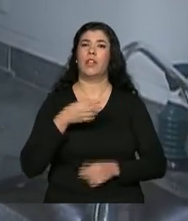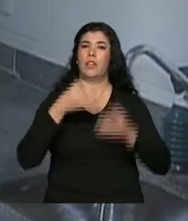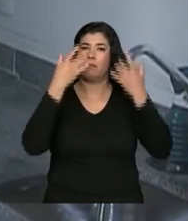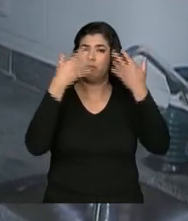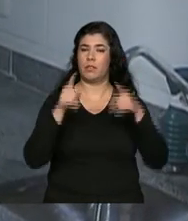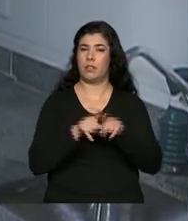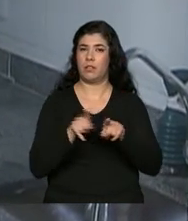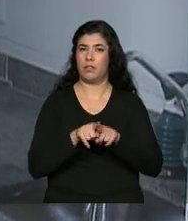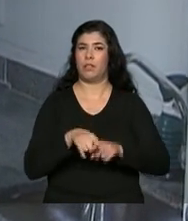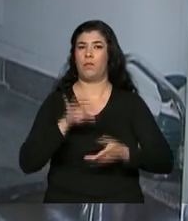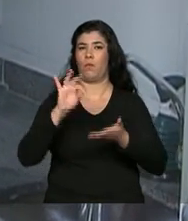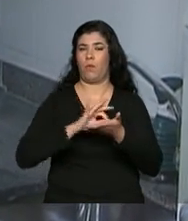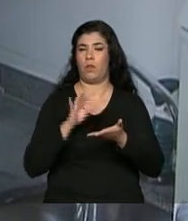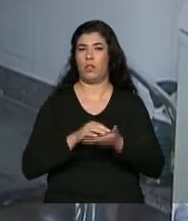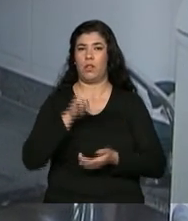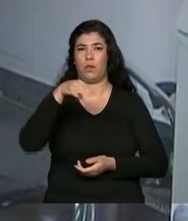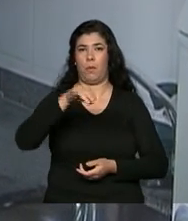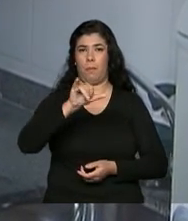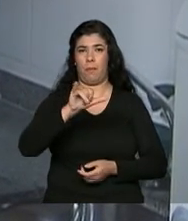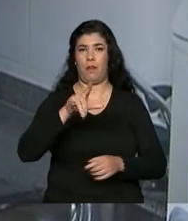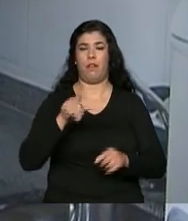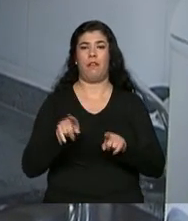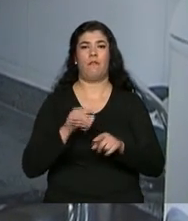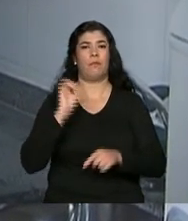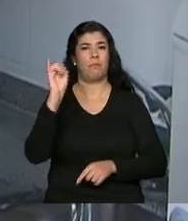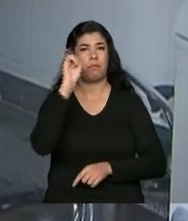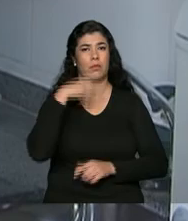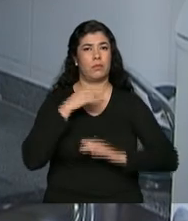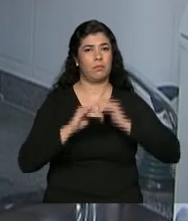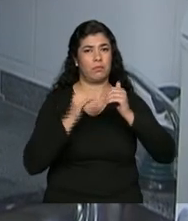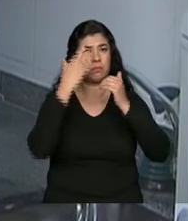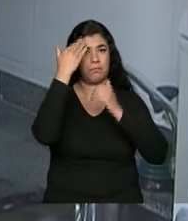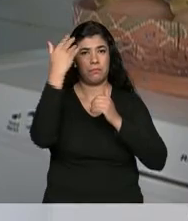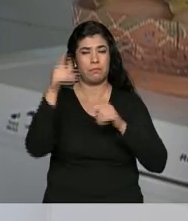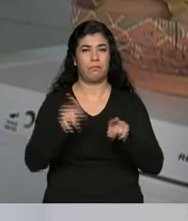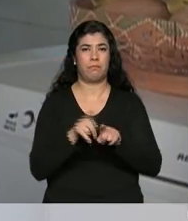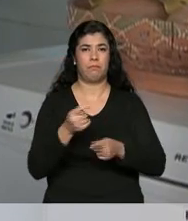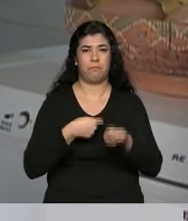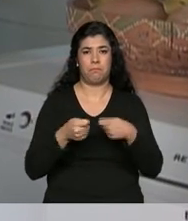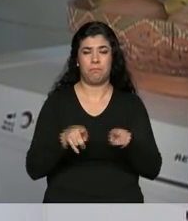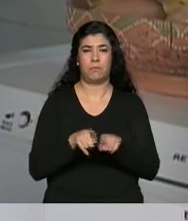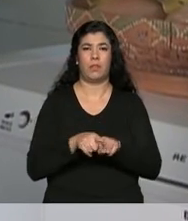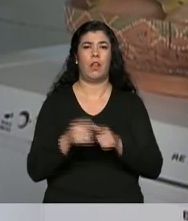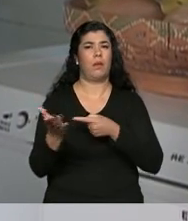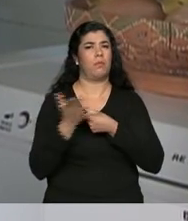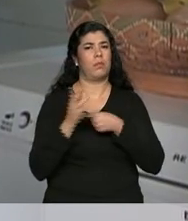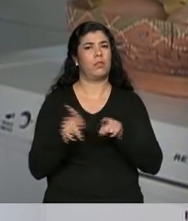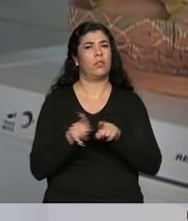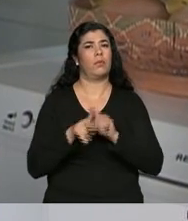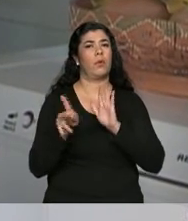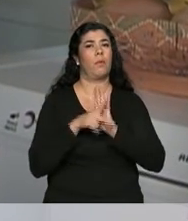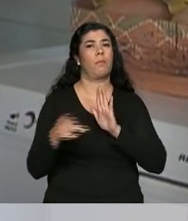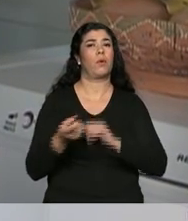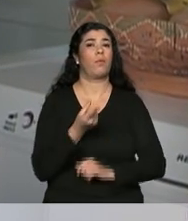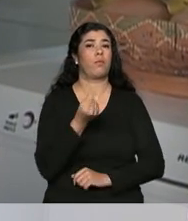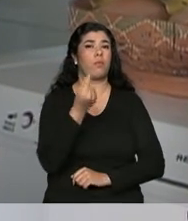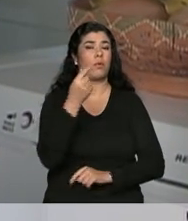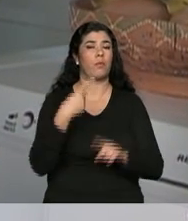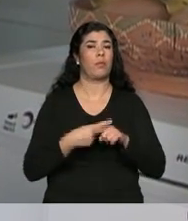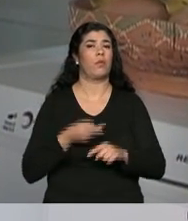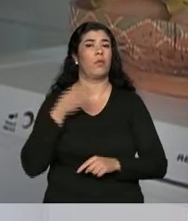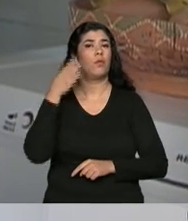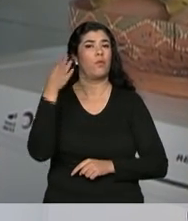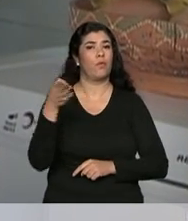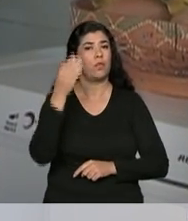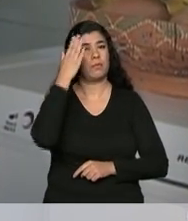empreendedor individual foi o passo inicial para o sucesso do negócio. Me ajudou até pelos próprios custos, porque eu fui lá